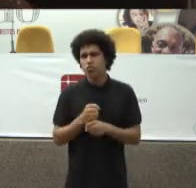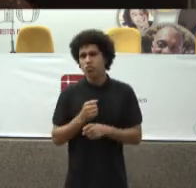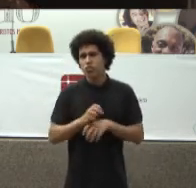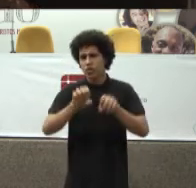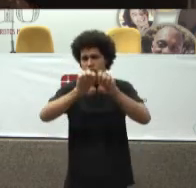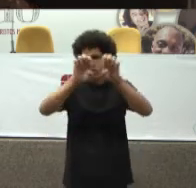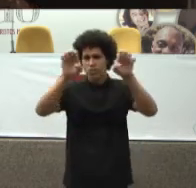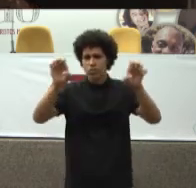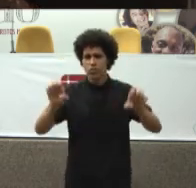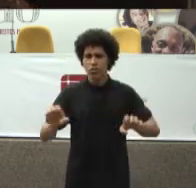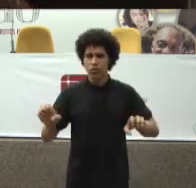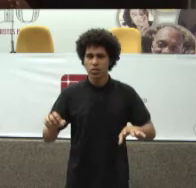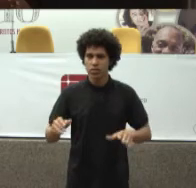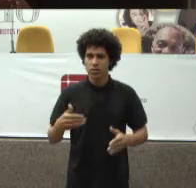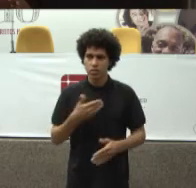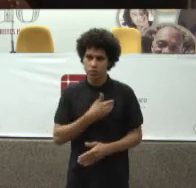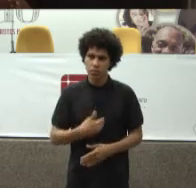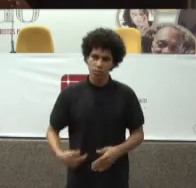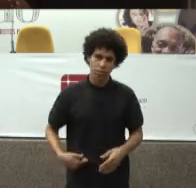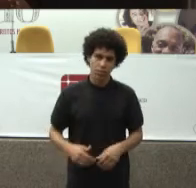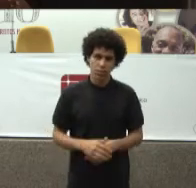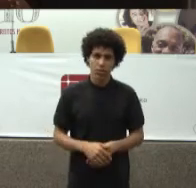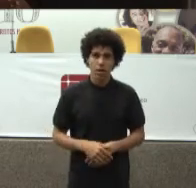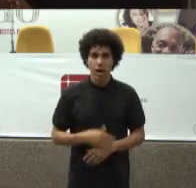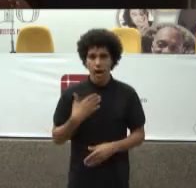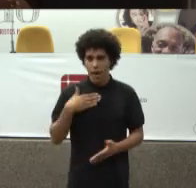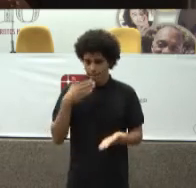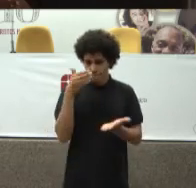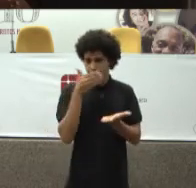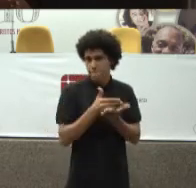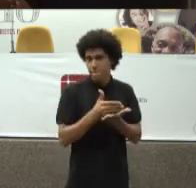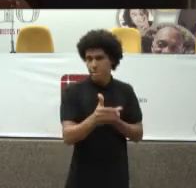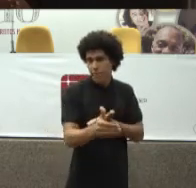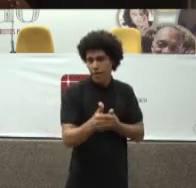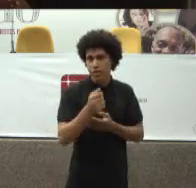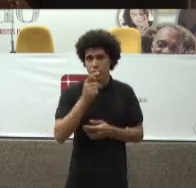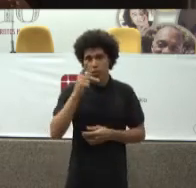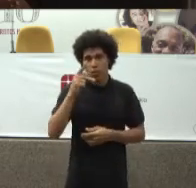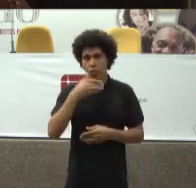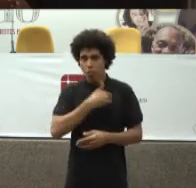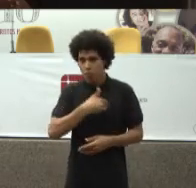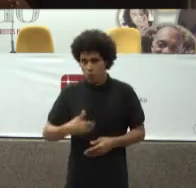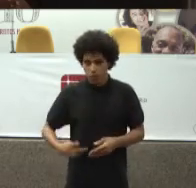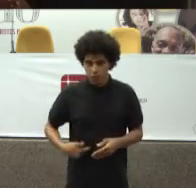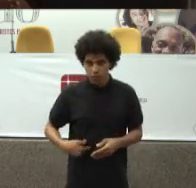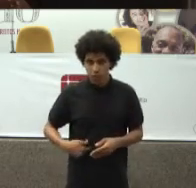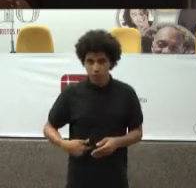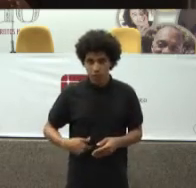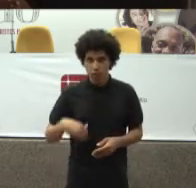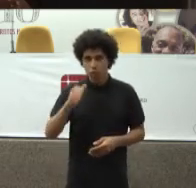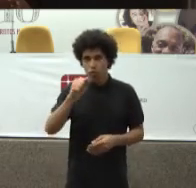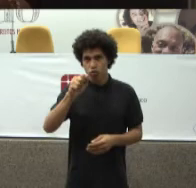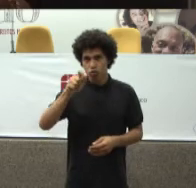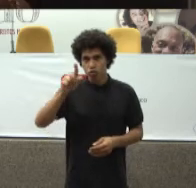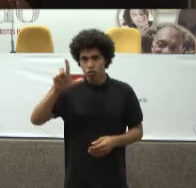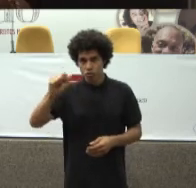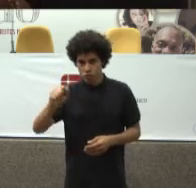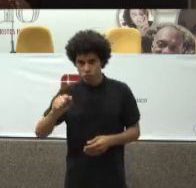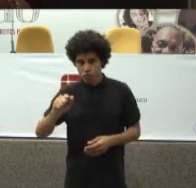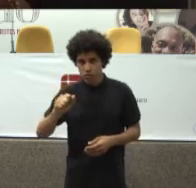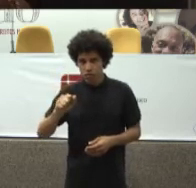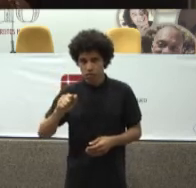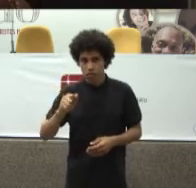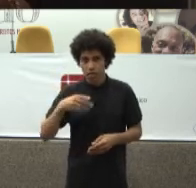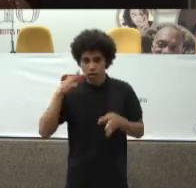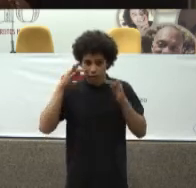A parte Pública Do SUS Em 98% É a atenção Básica São os postos De